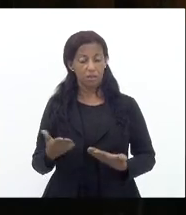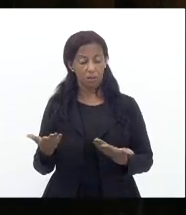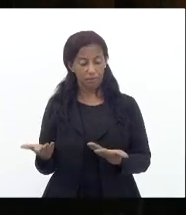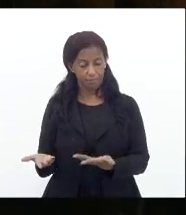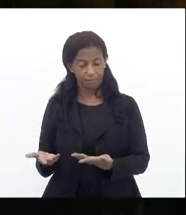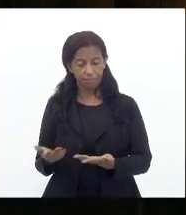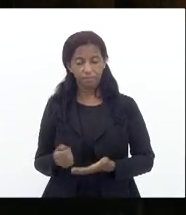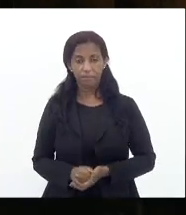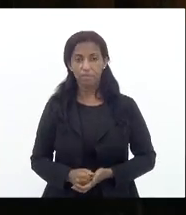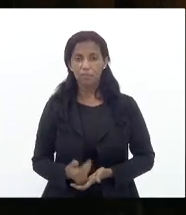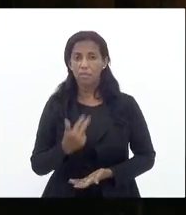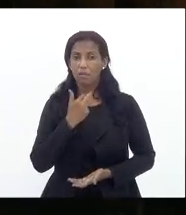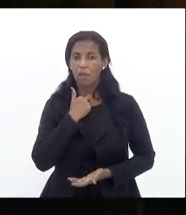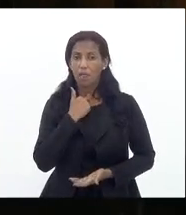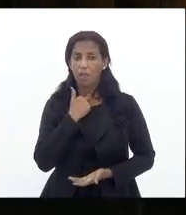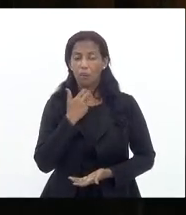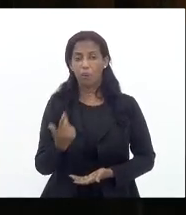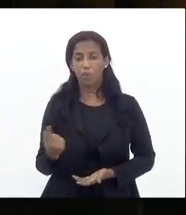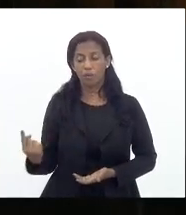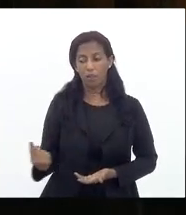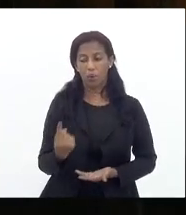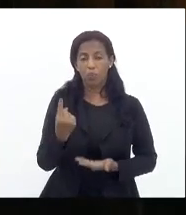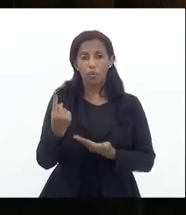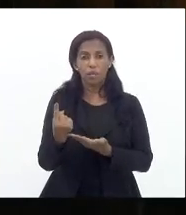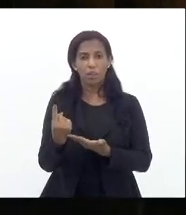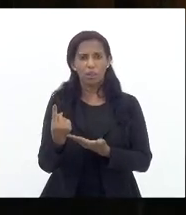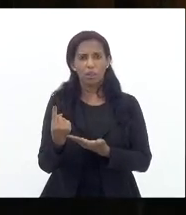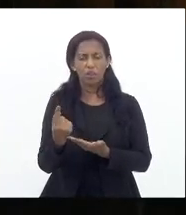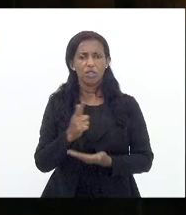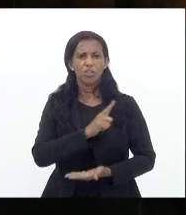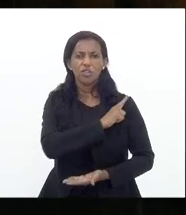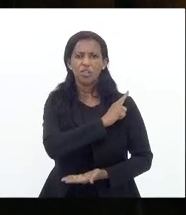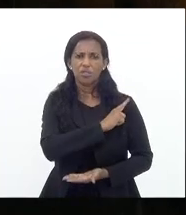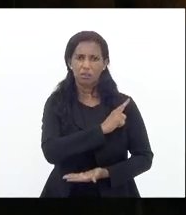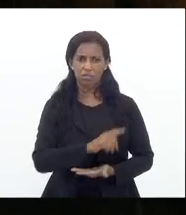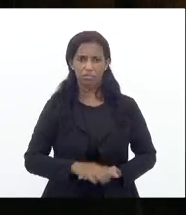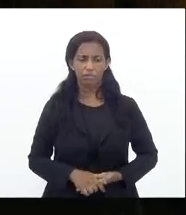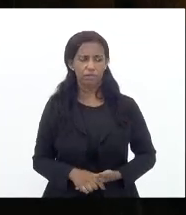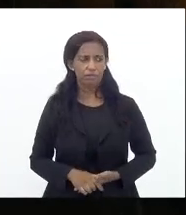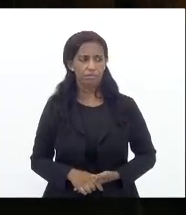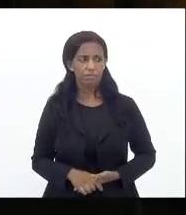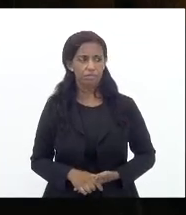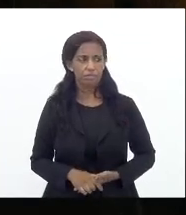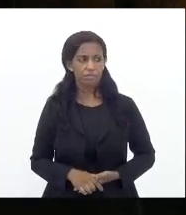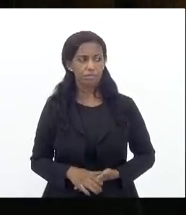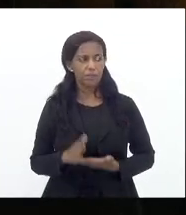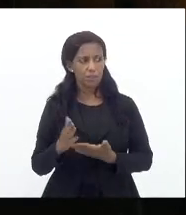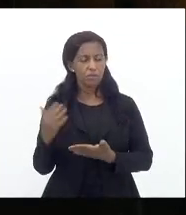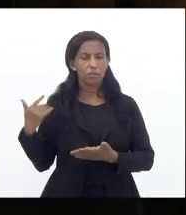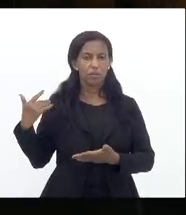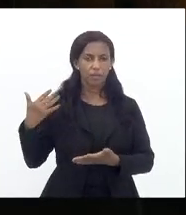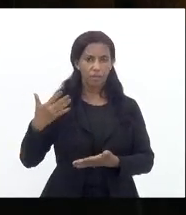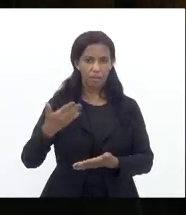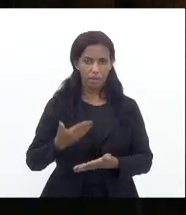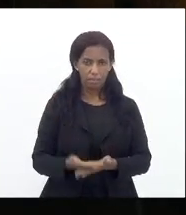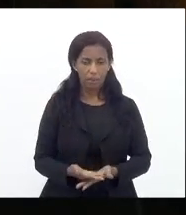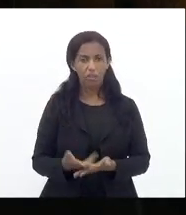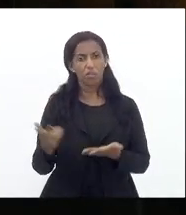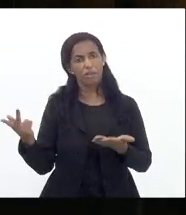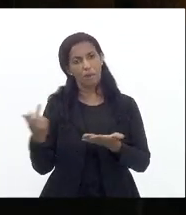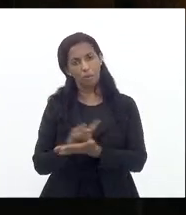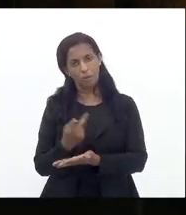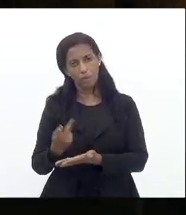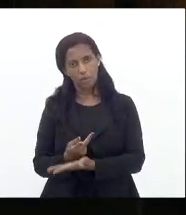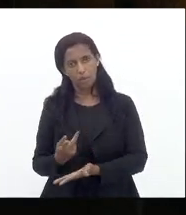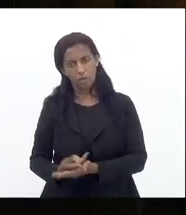posso atribuir unicamente a uma única gestão isto já vem também acontecendo